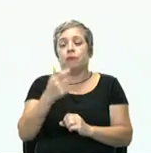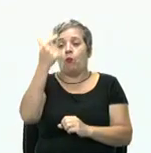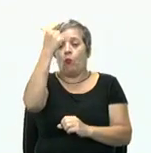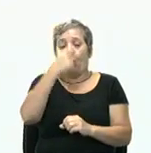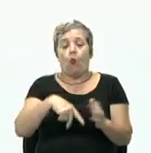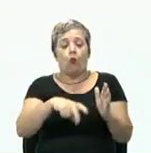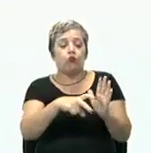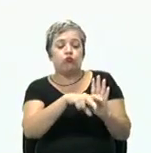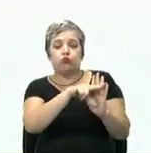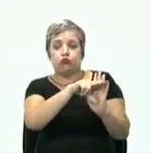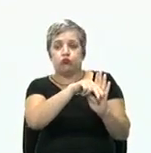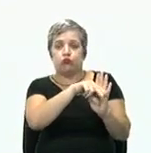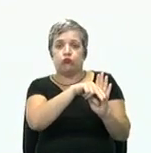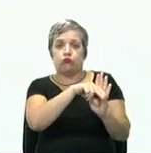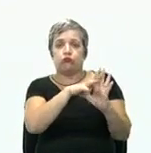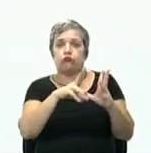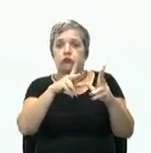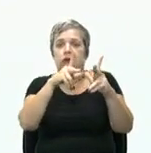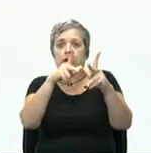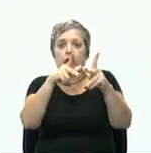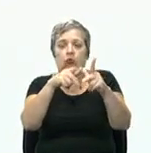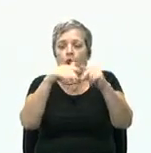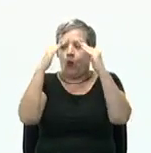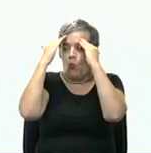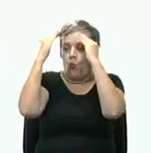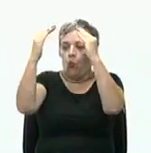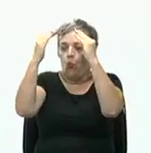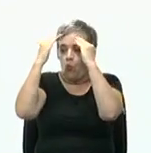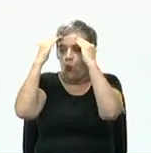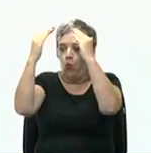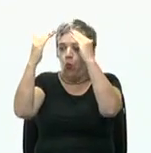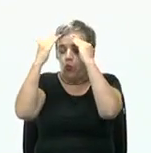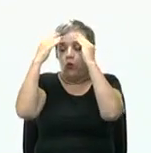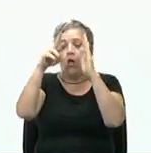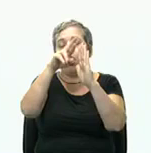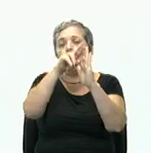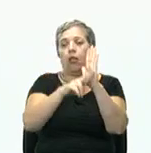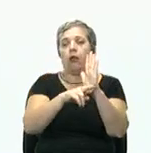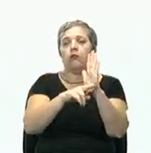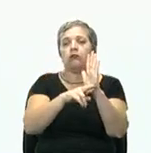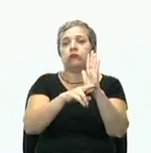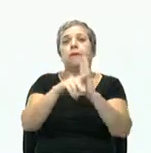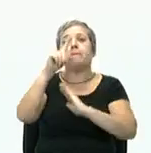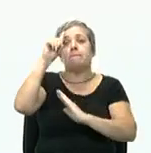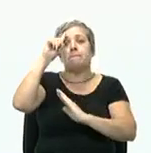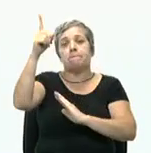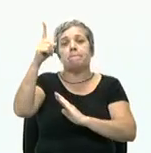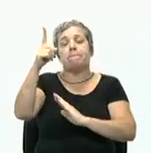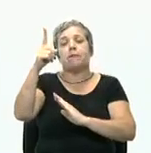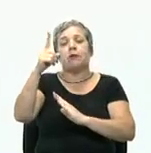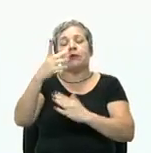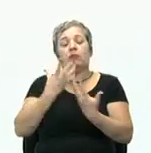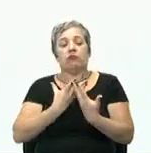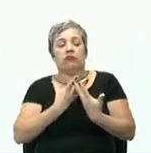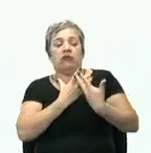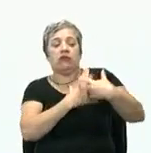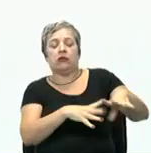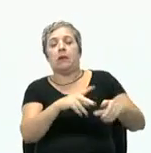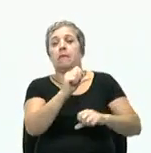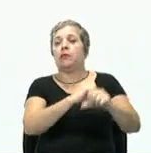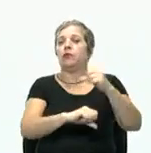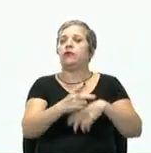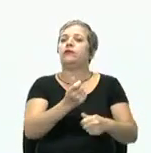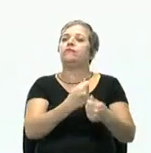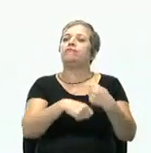das normas, todo mundo segue aquele padrão, a hierarquização, a resistência à mudança na